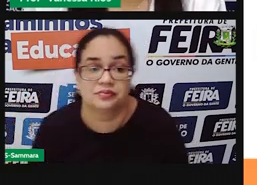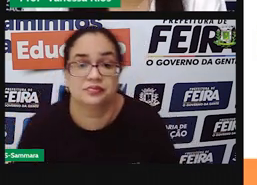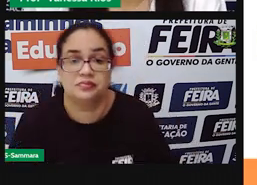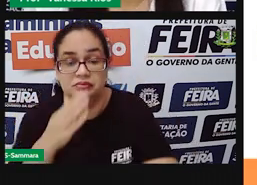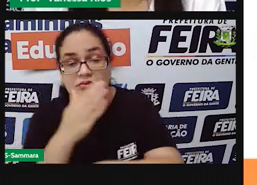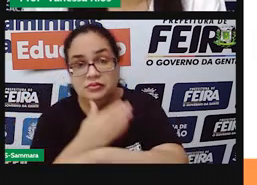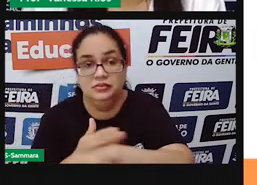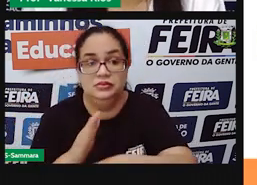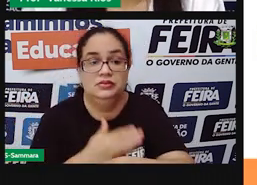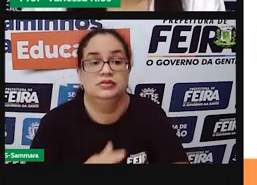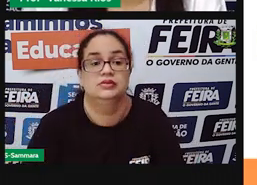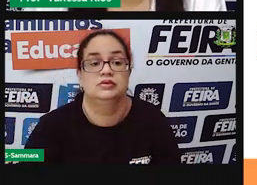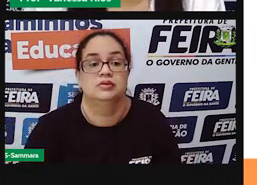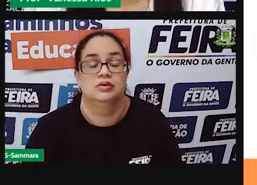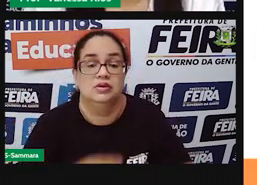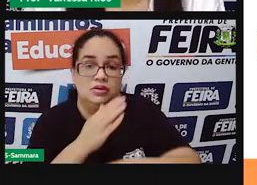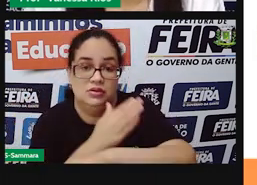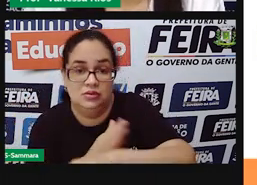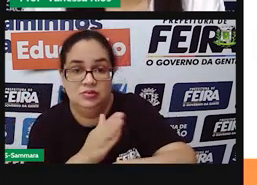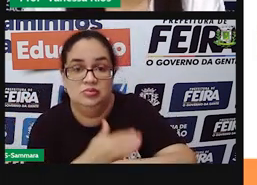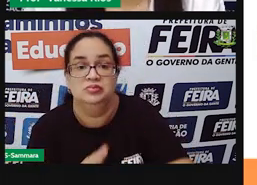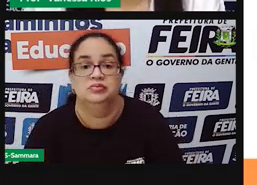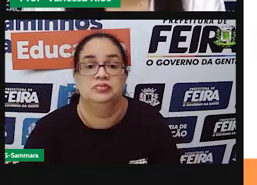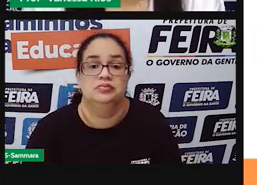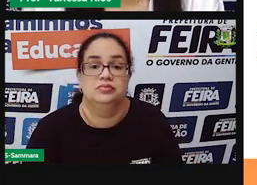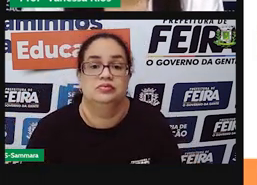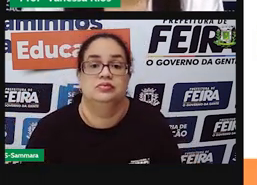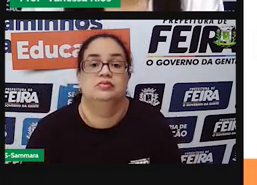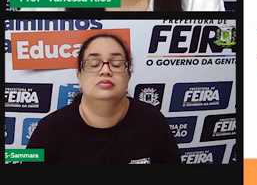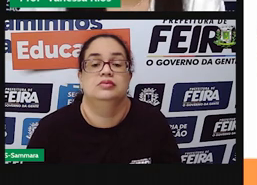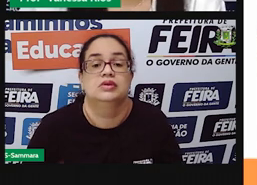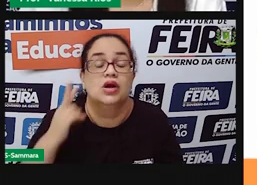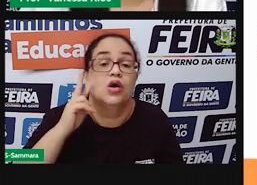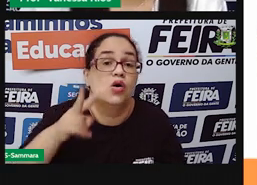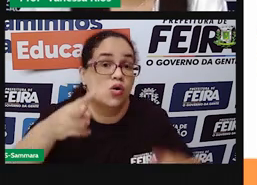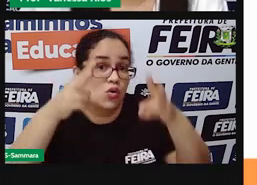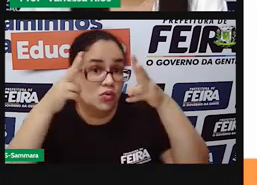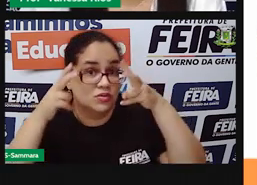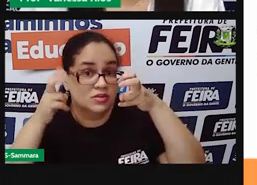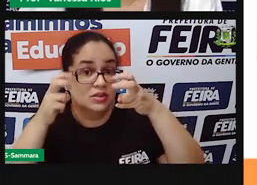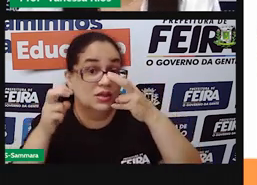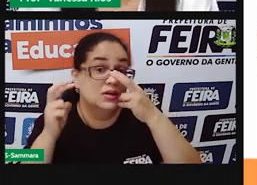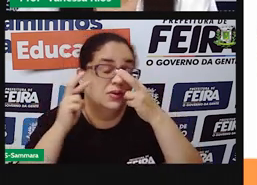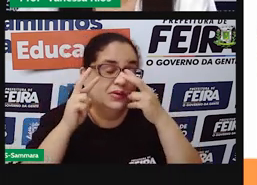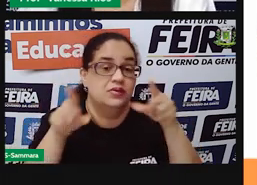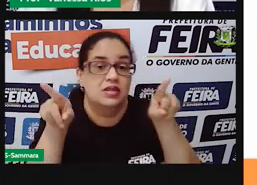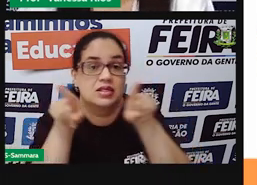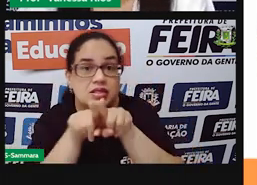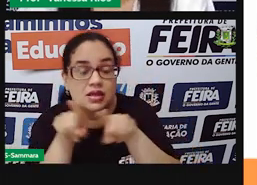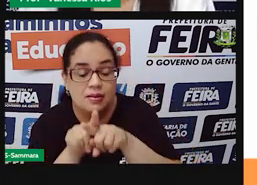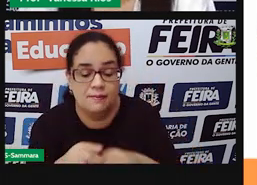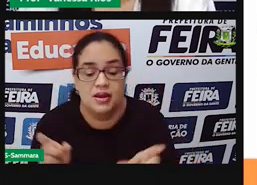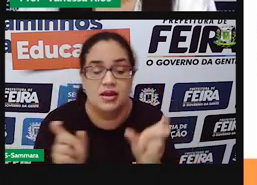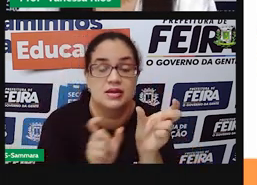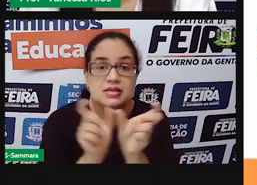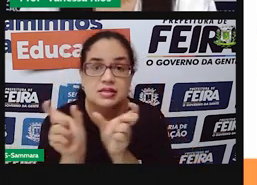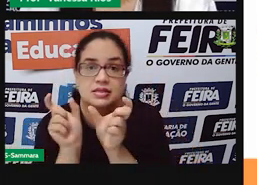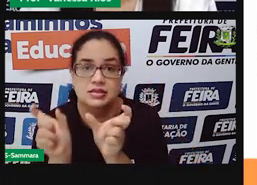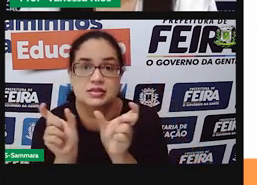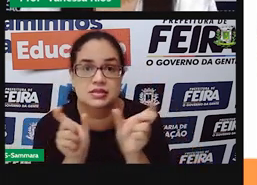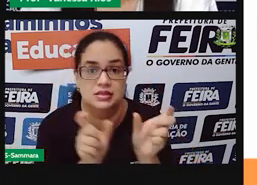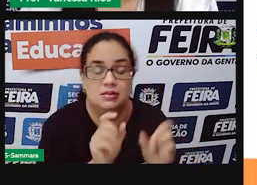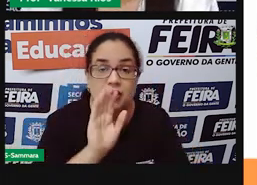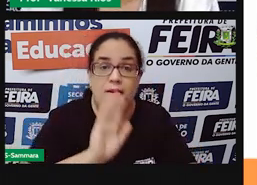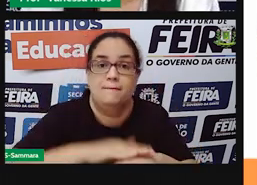a ação ou sofrendo a ação. A gente consegue identificar também a sílaba tônica. Ou